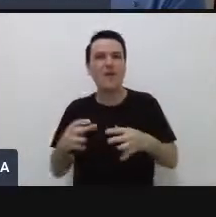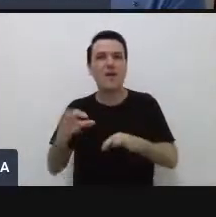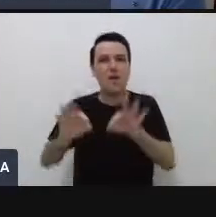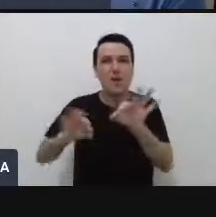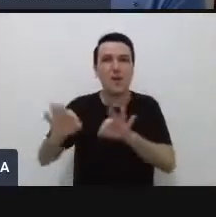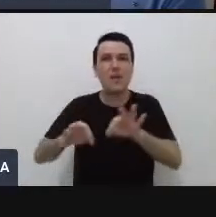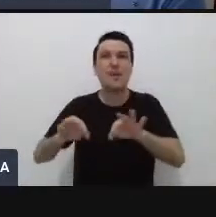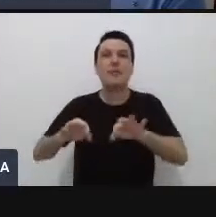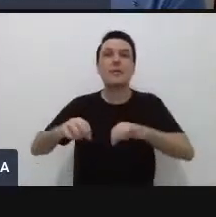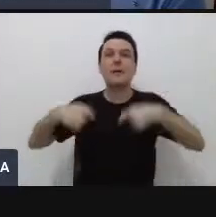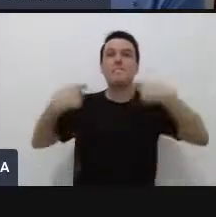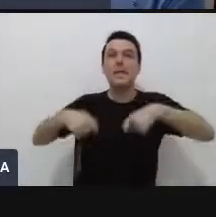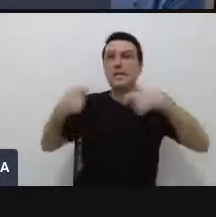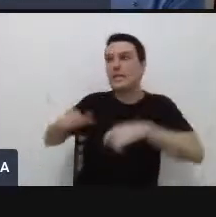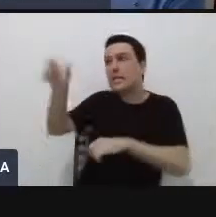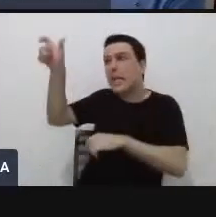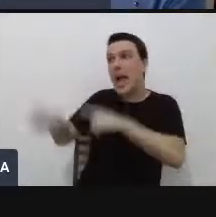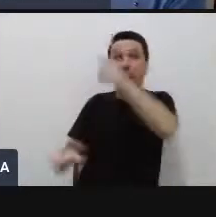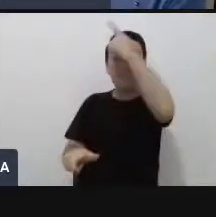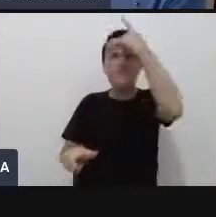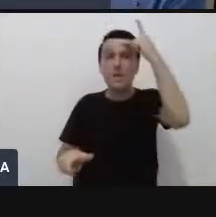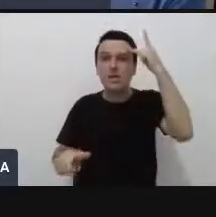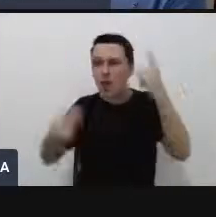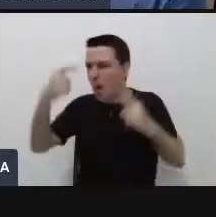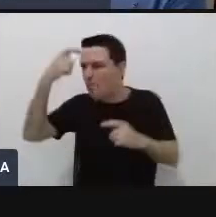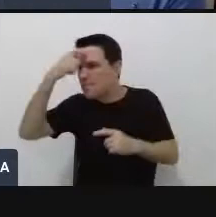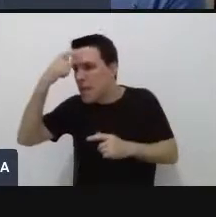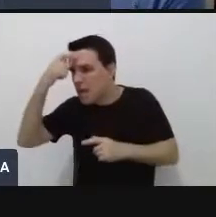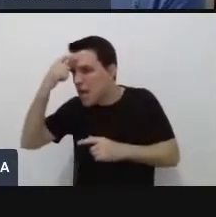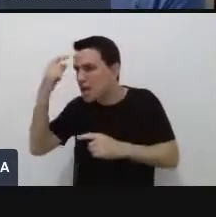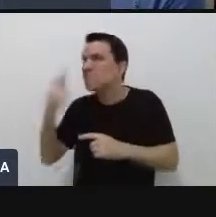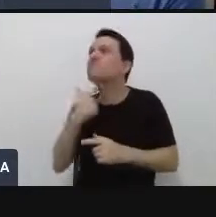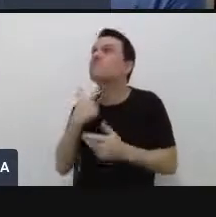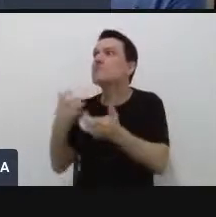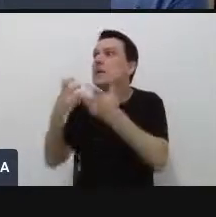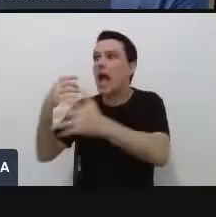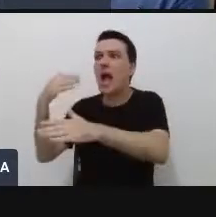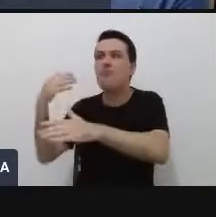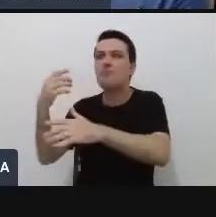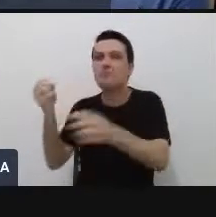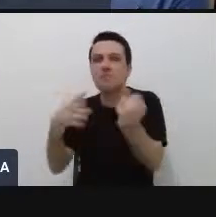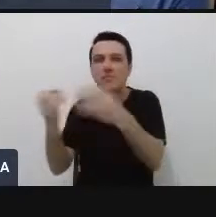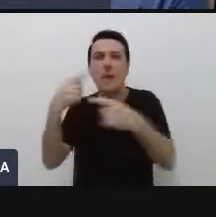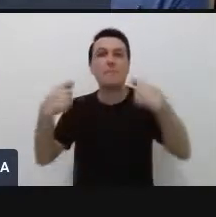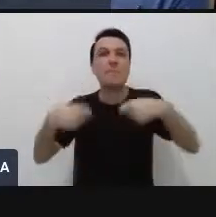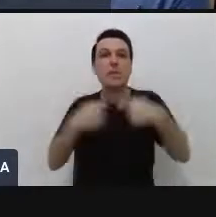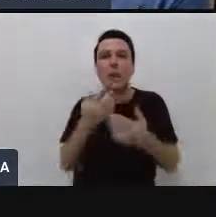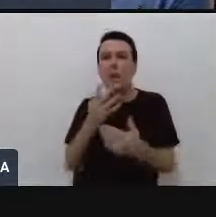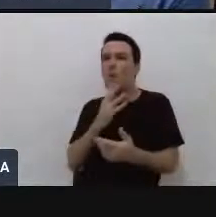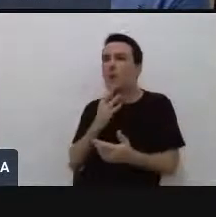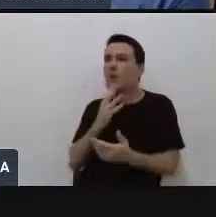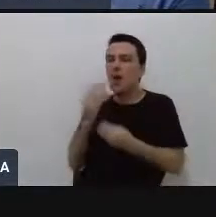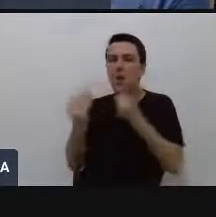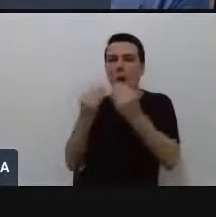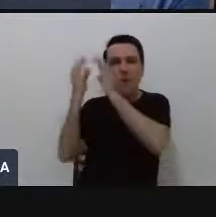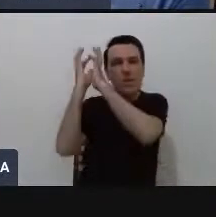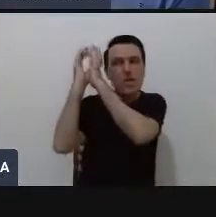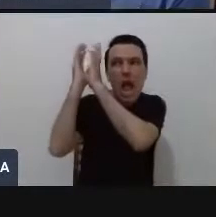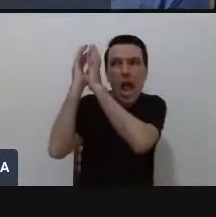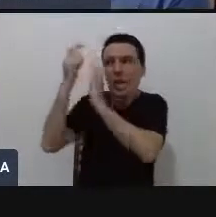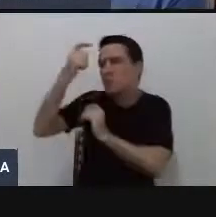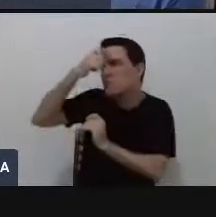mentes inovadoras. É preciso conhecer como é que funciona o nosso cérebro, o nosso cérebro, a nossa mente e o nosso comportamento.